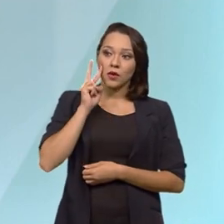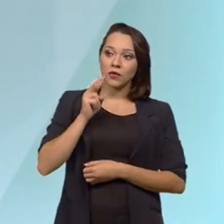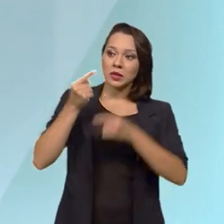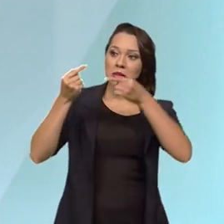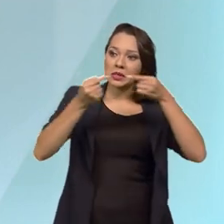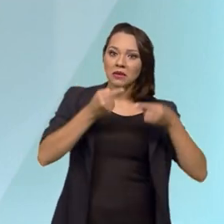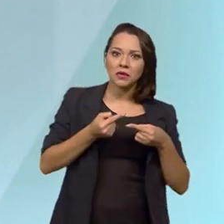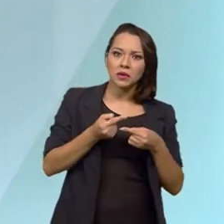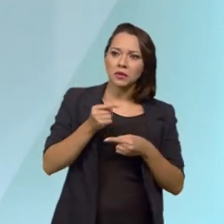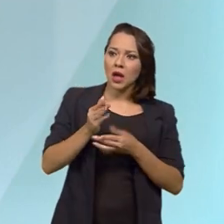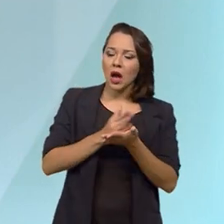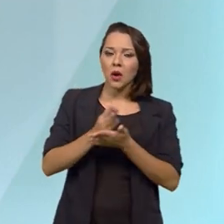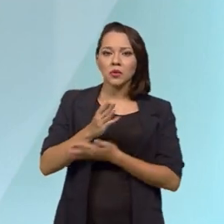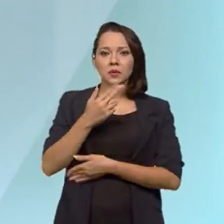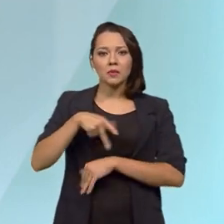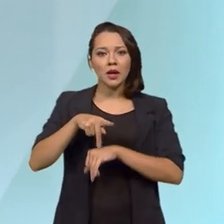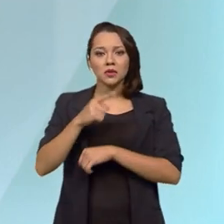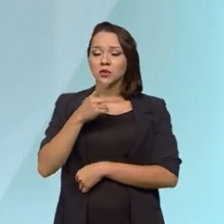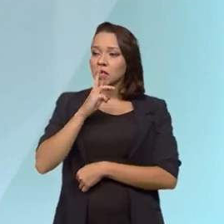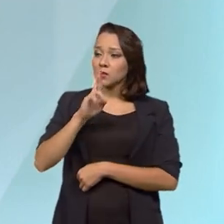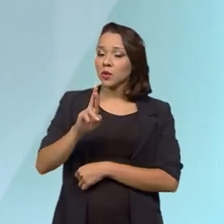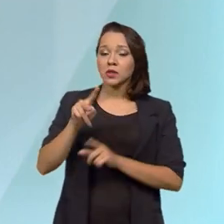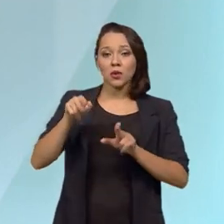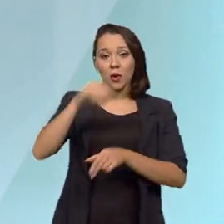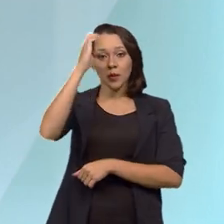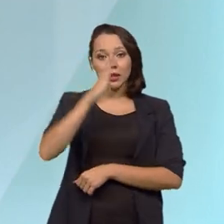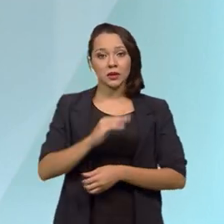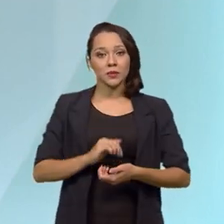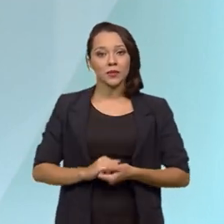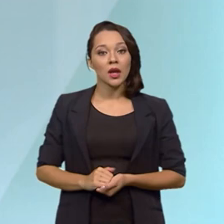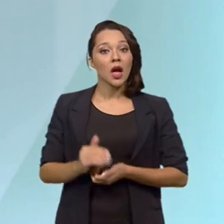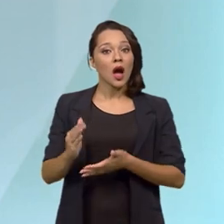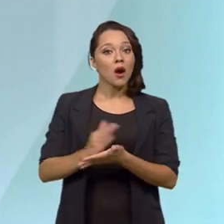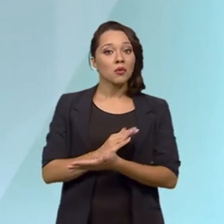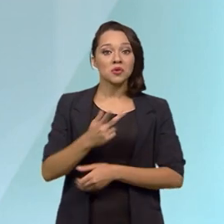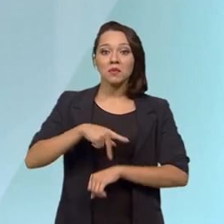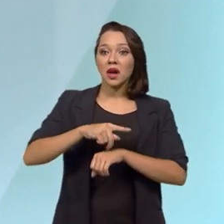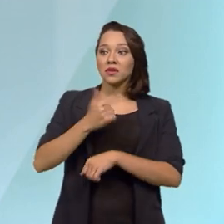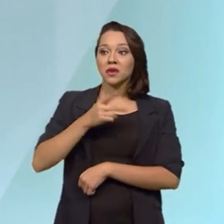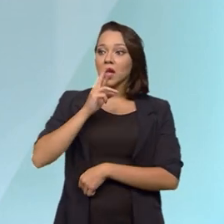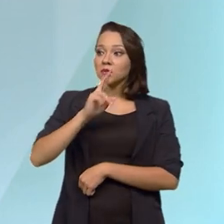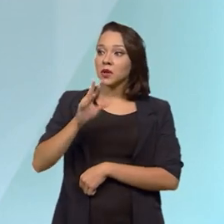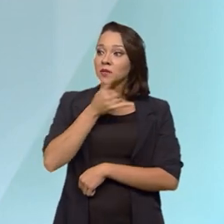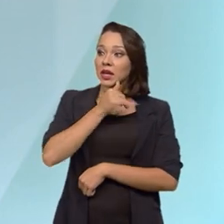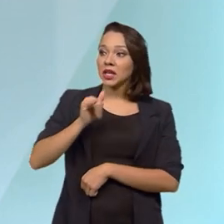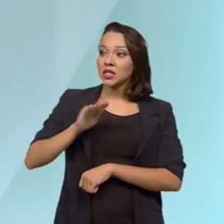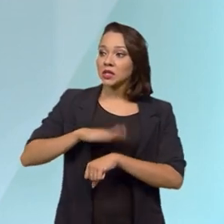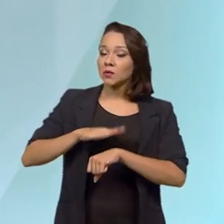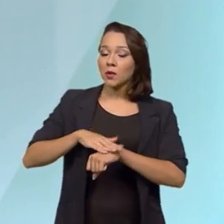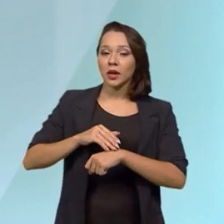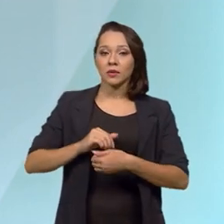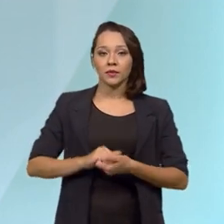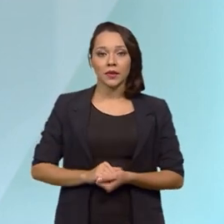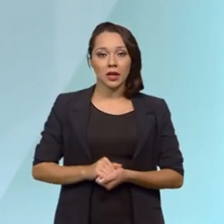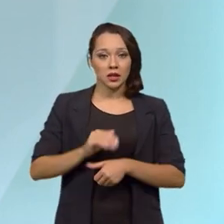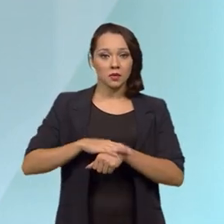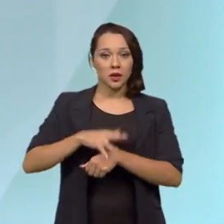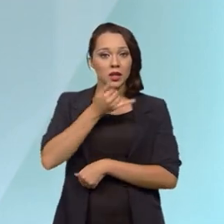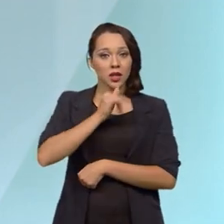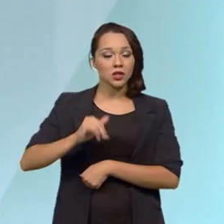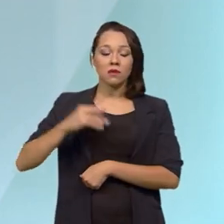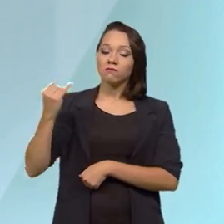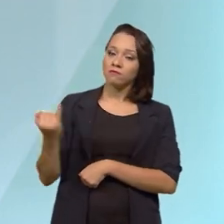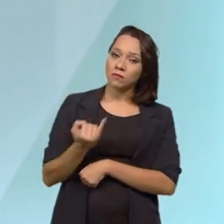países não tinham soluções como o Brasil tem, alguns países não têm soluções para a energia. Nesse momento, energia é um ponto